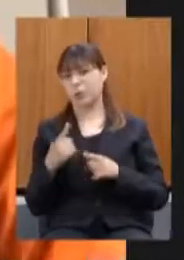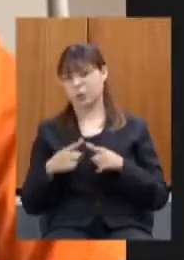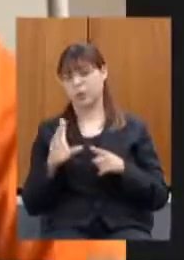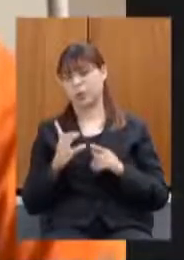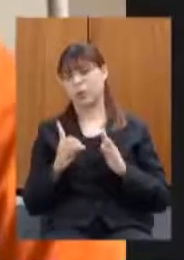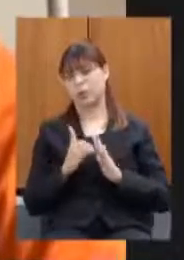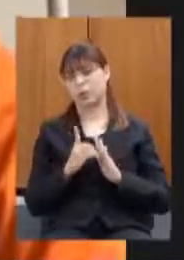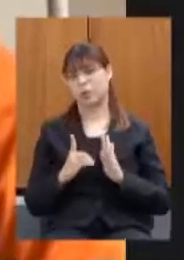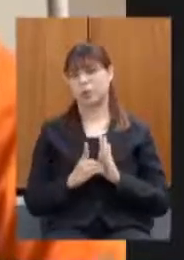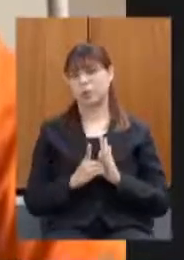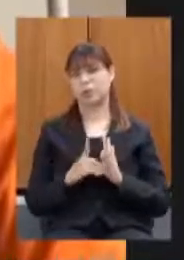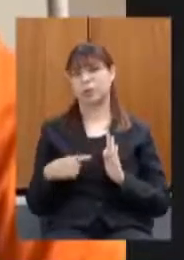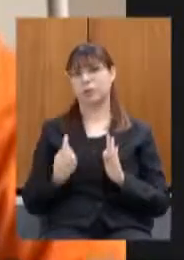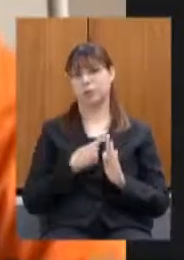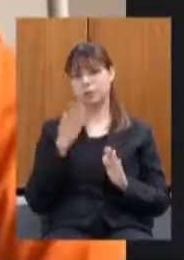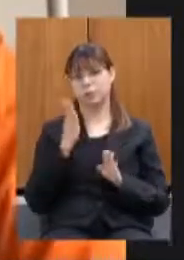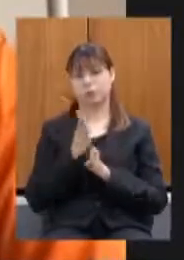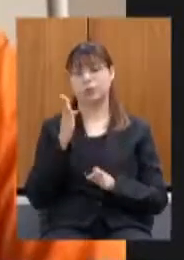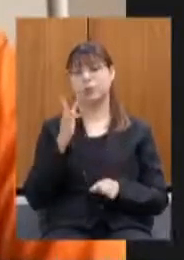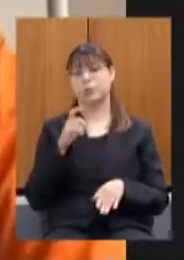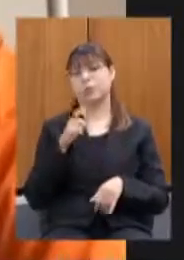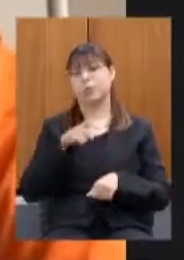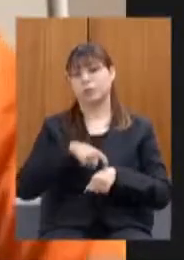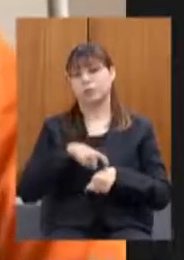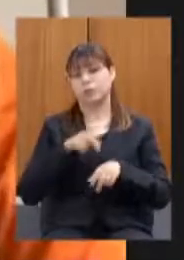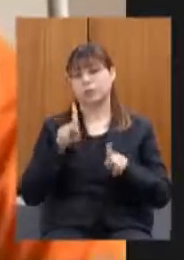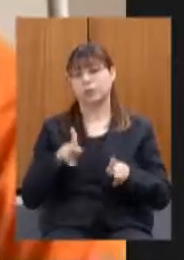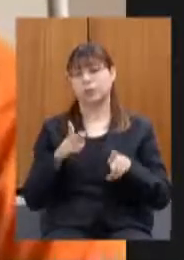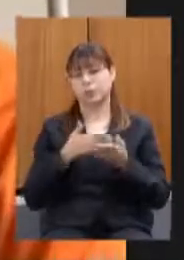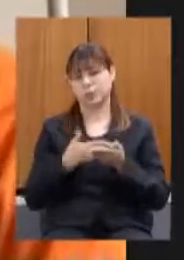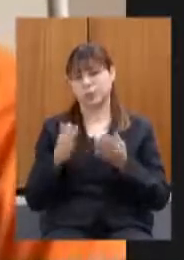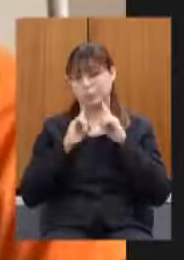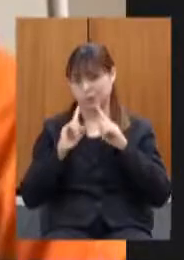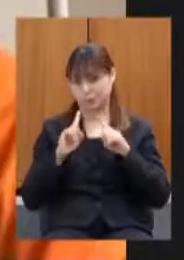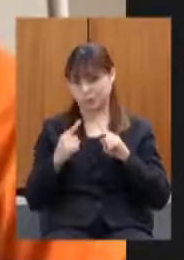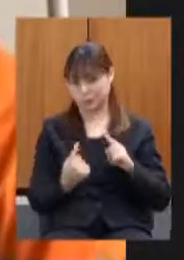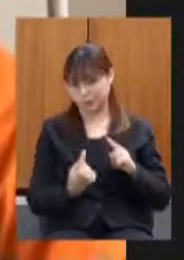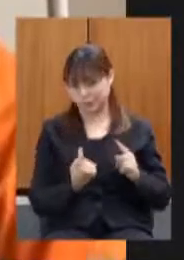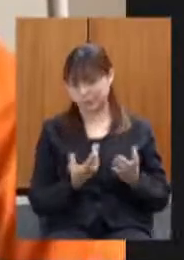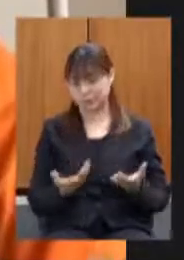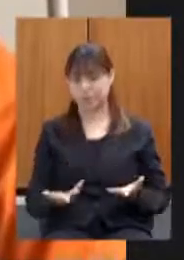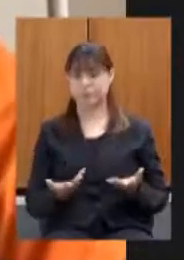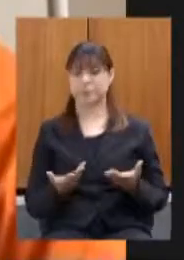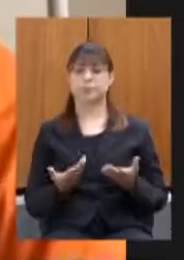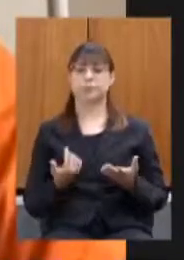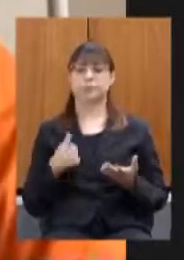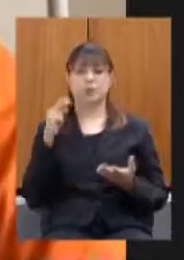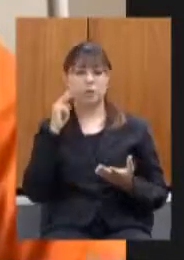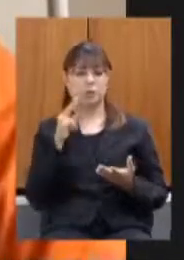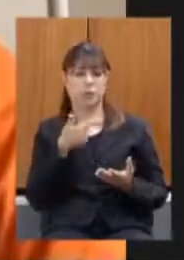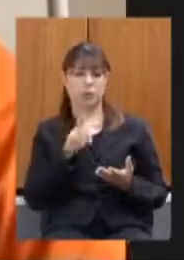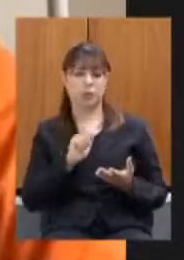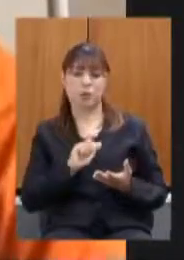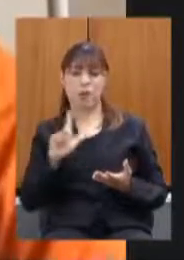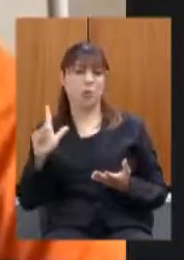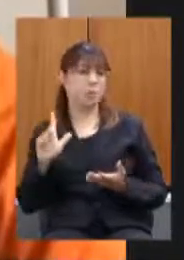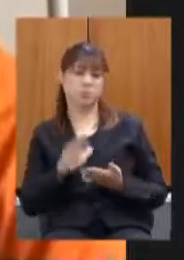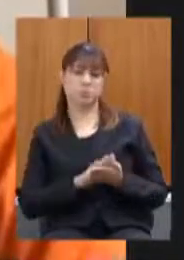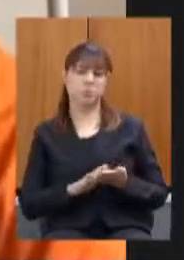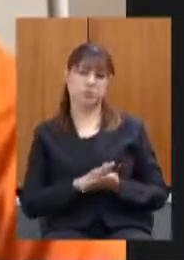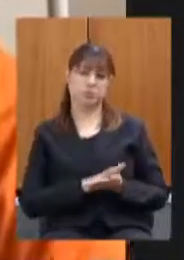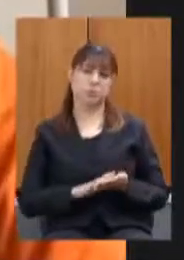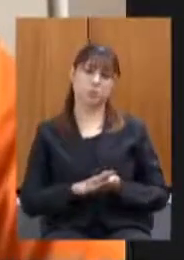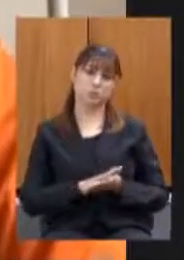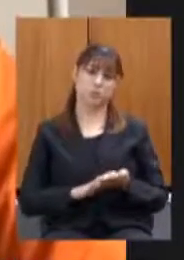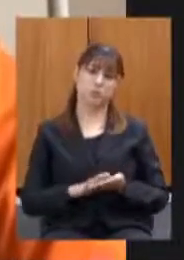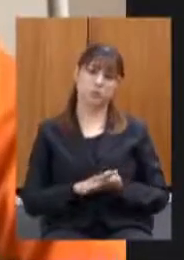só fica sabendo quando as pessoas chegam a reclamação até a gente então não vi nenhum outro aumento considerável de